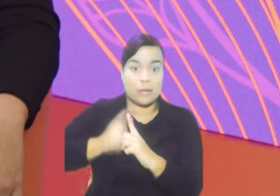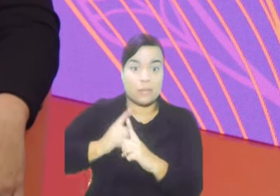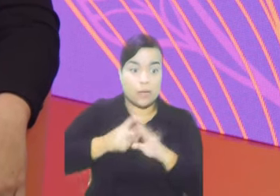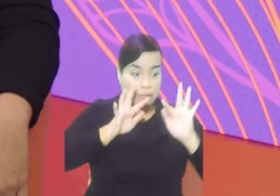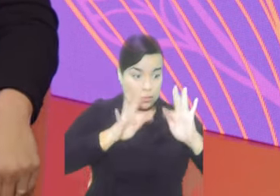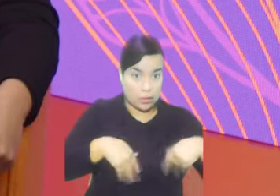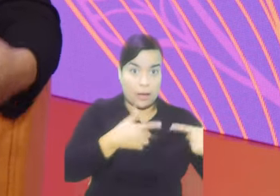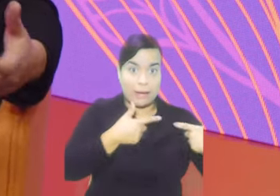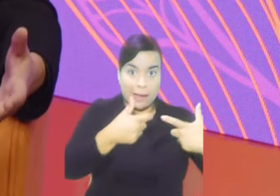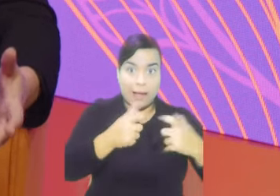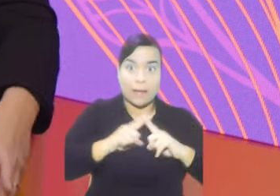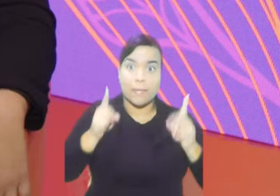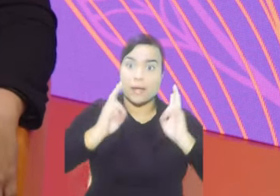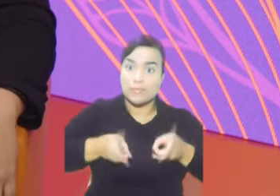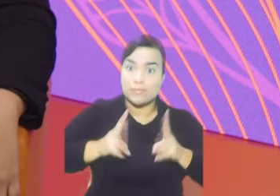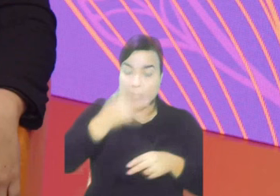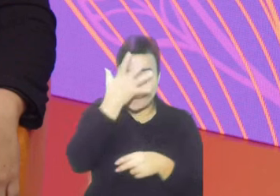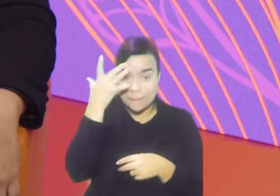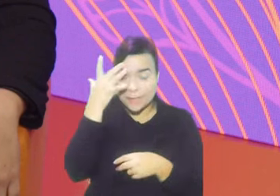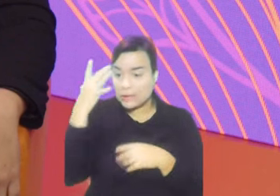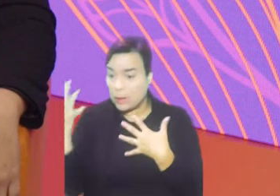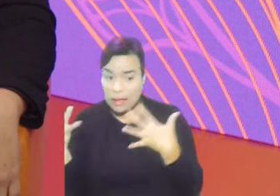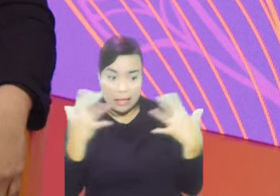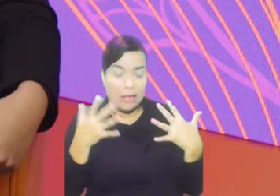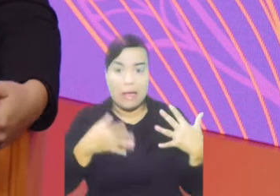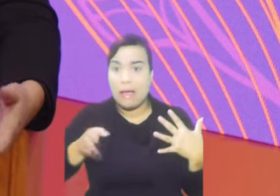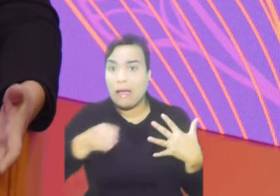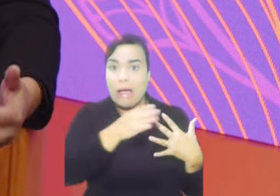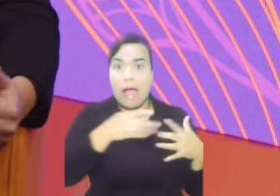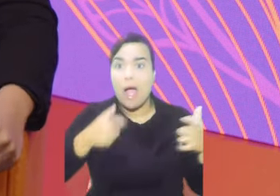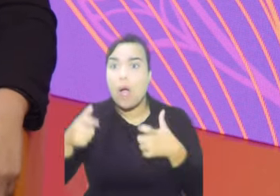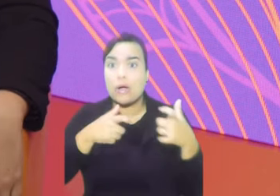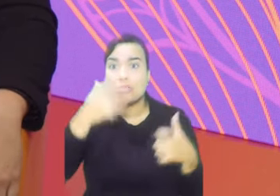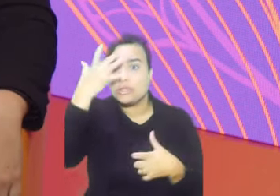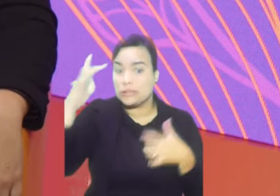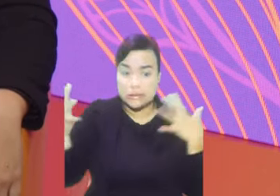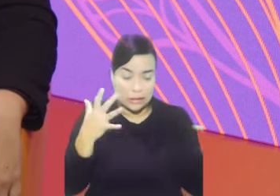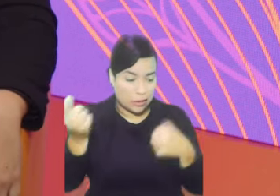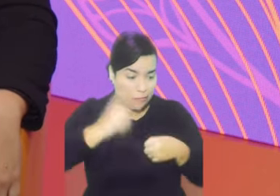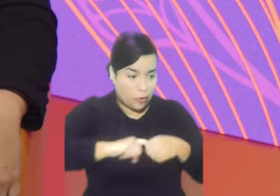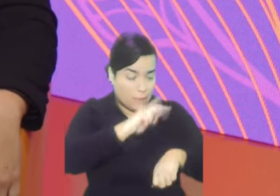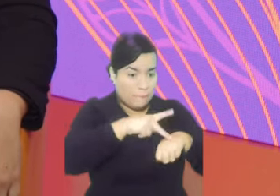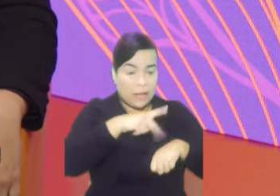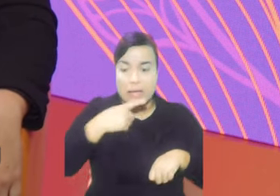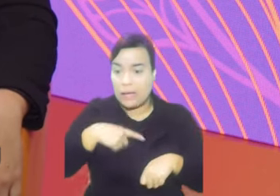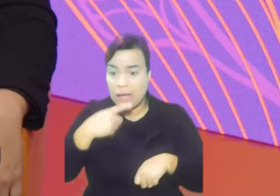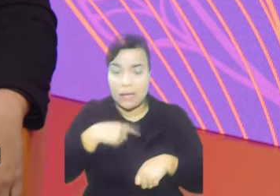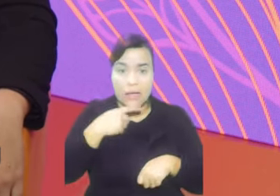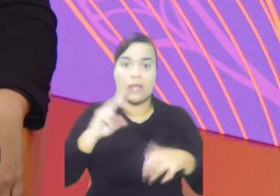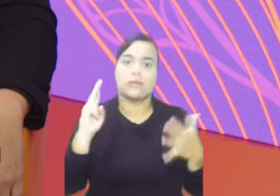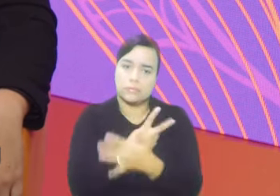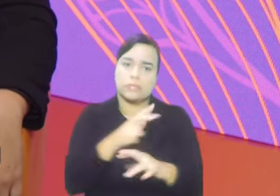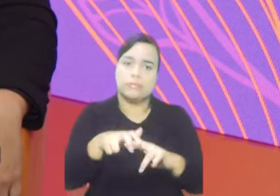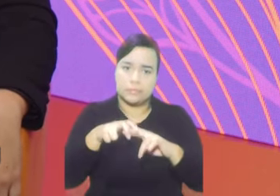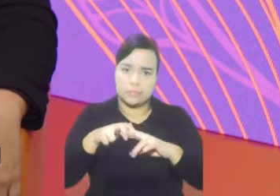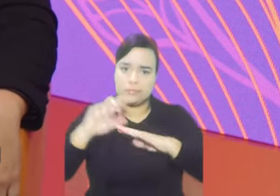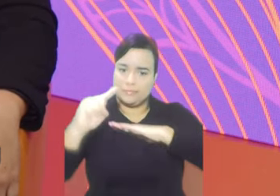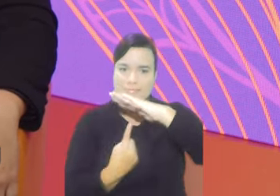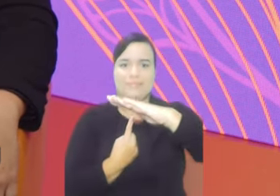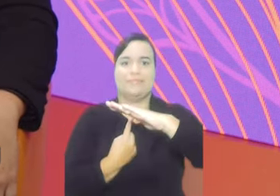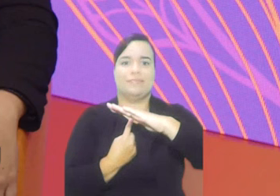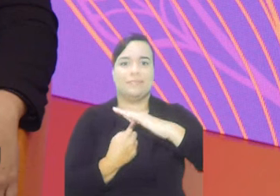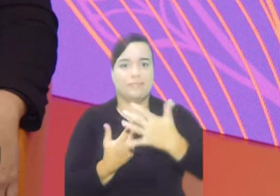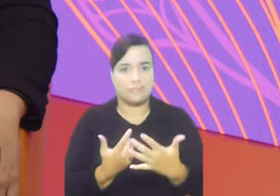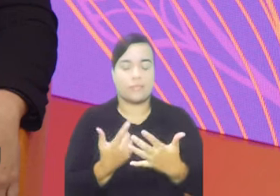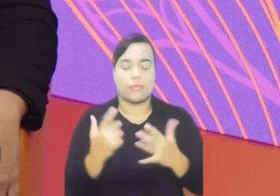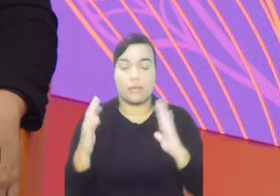fim da guerra ainda havia uma situação de pessoas deslocadas que não tinham como retornar aos seus países. Naquele momento, os países